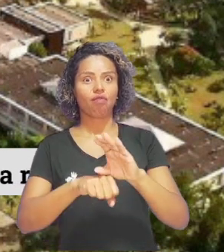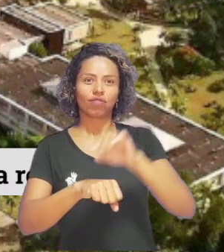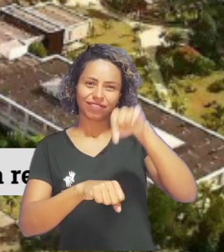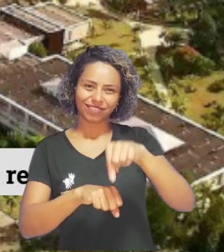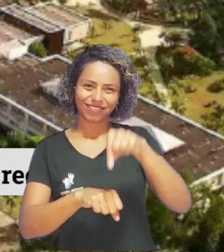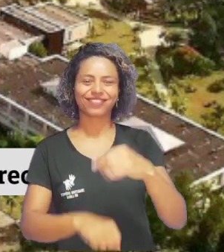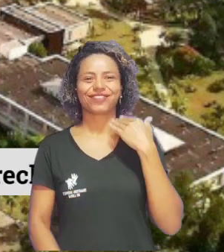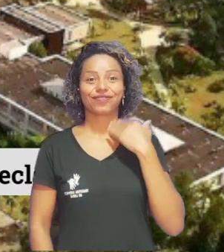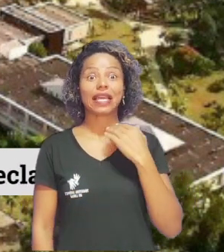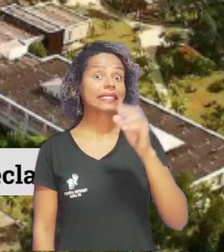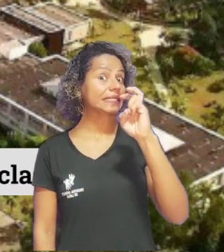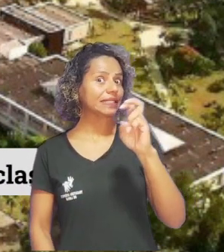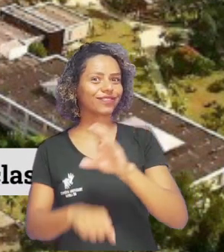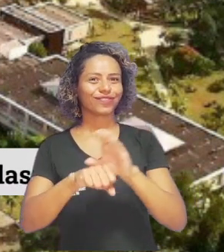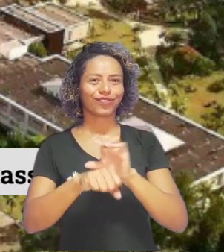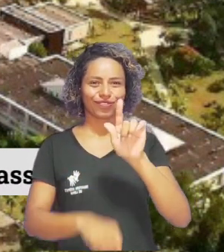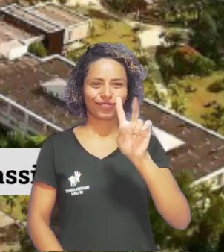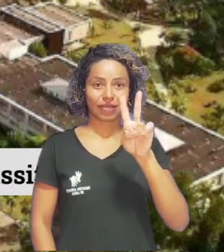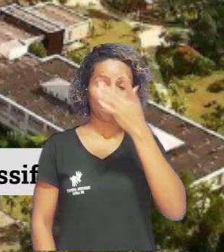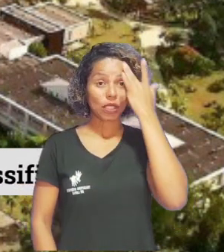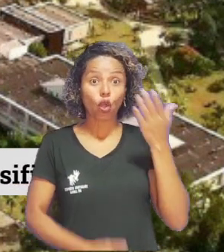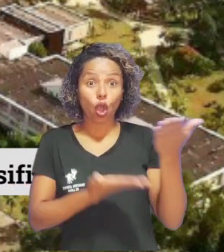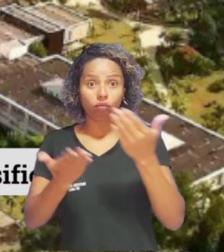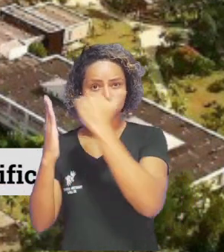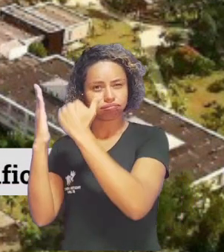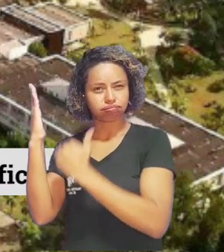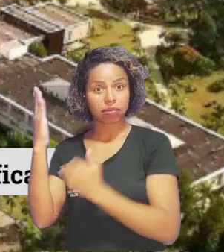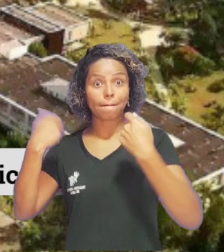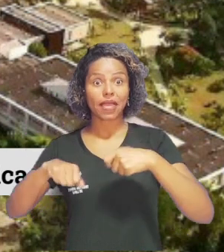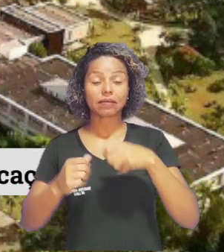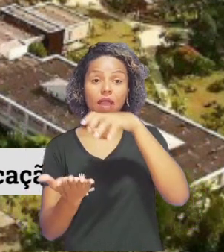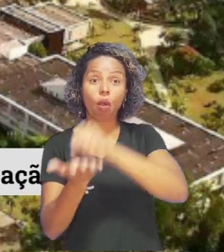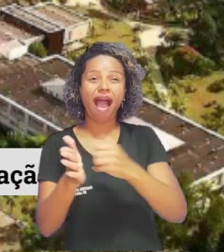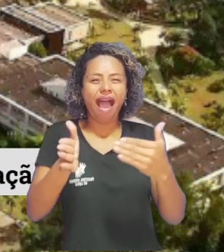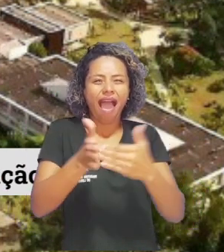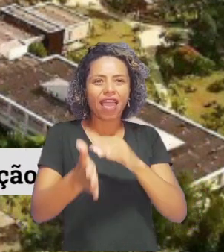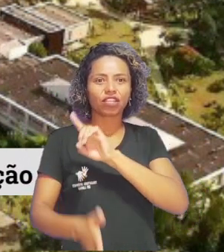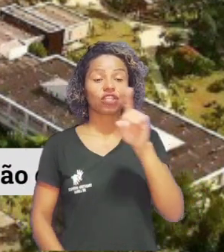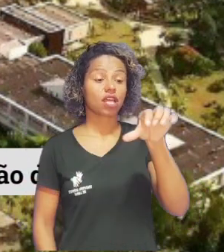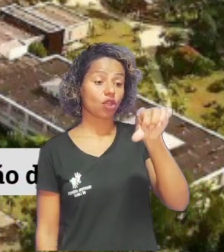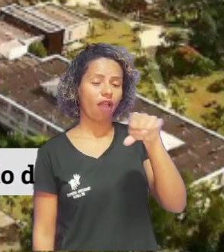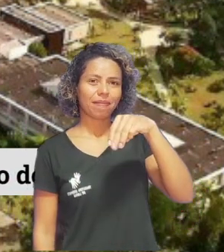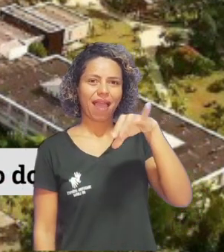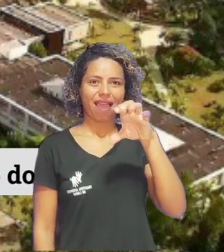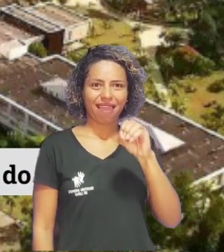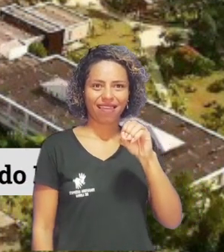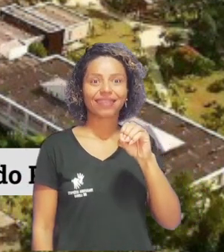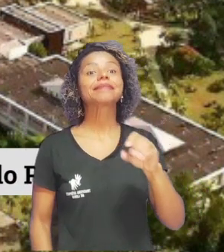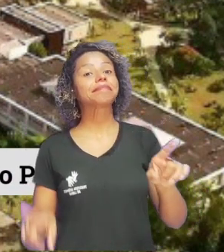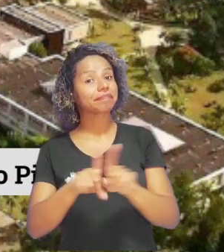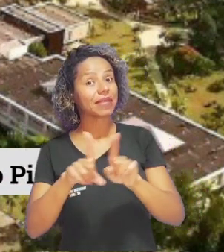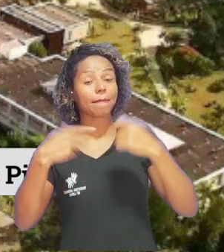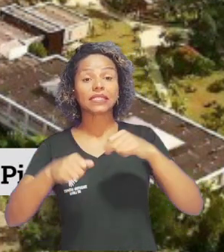para Governador Valadares. Os convocados devem fazer a pré-matrícula online até o dia 9 de maio. Além